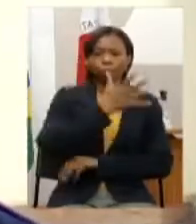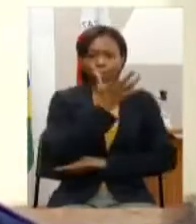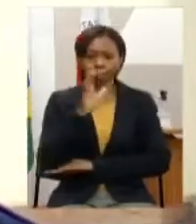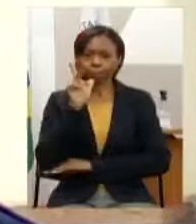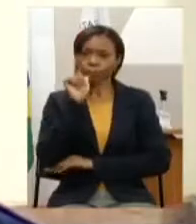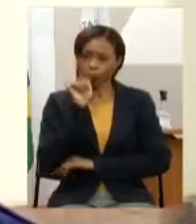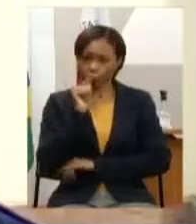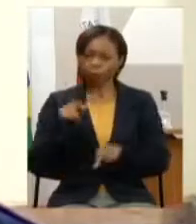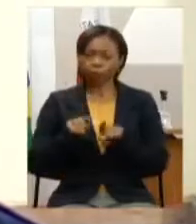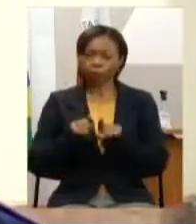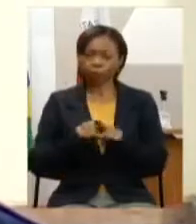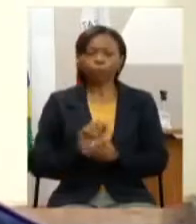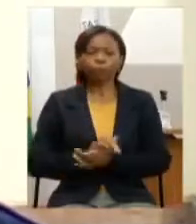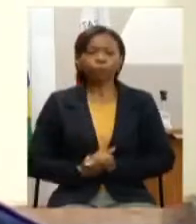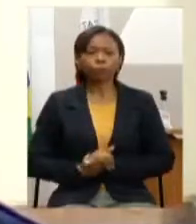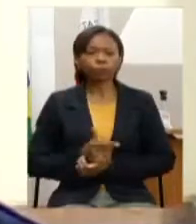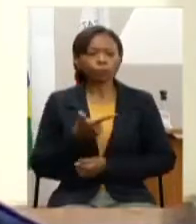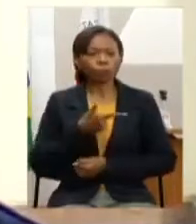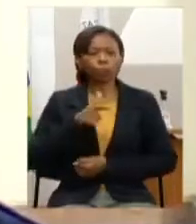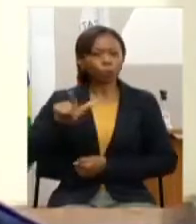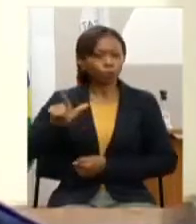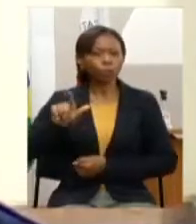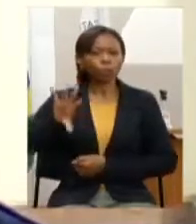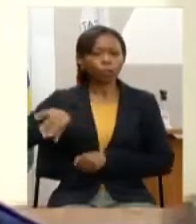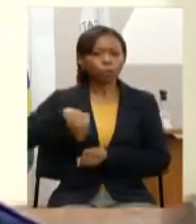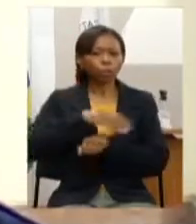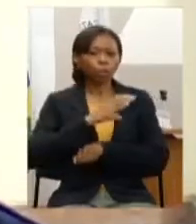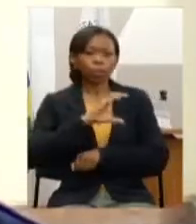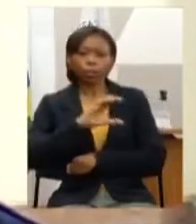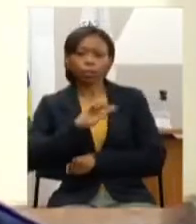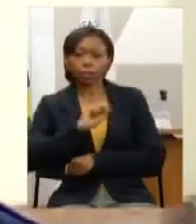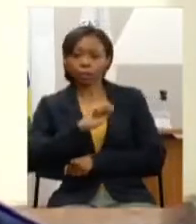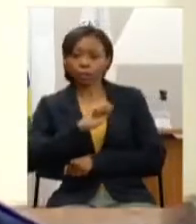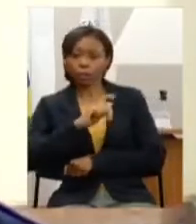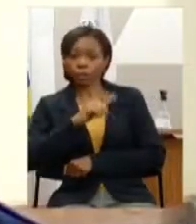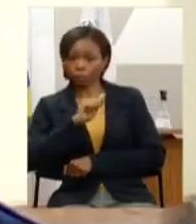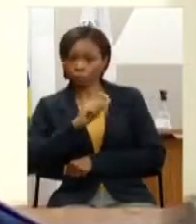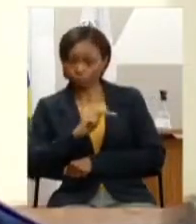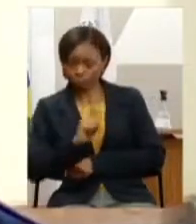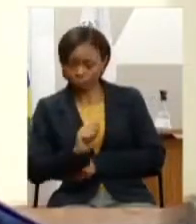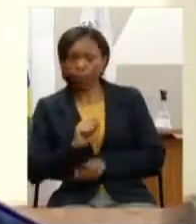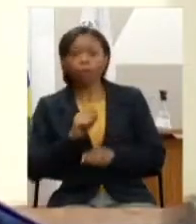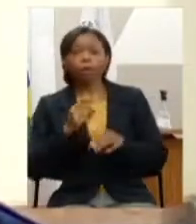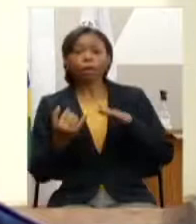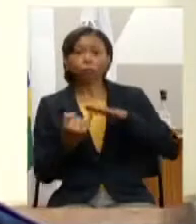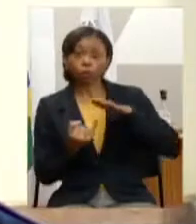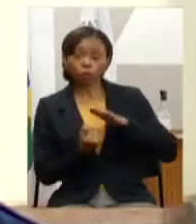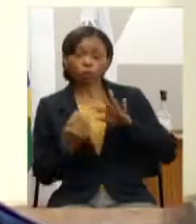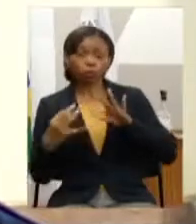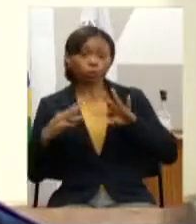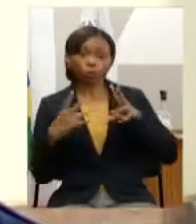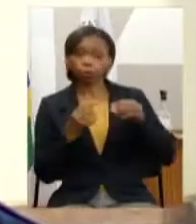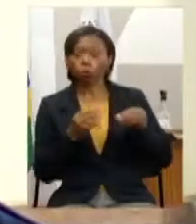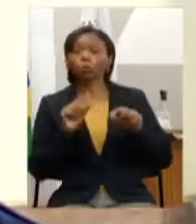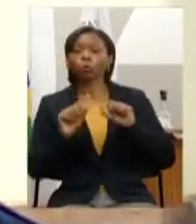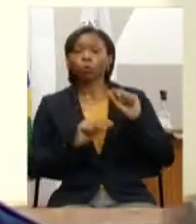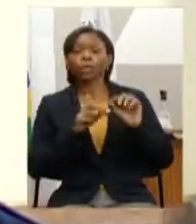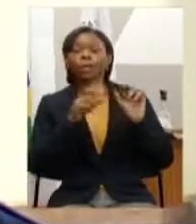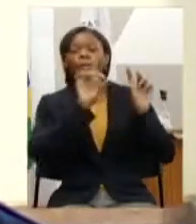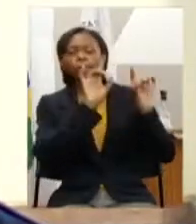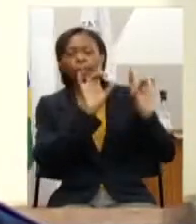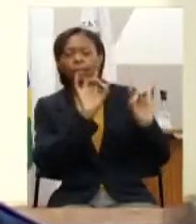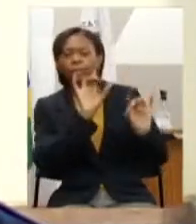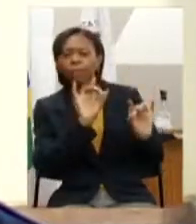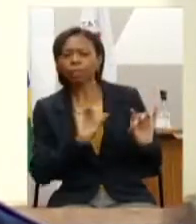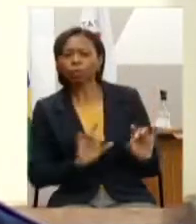o próximo enviar recomendações da CEAPA e as suas entidades vinculadas cada uma segundo as suas atribuições para que sejam